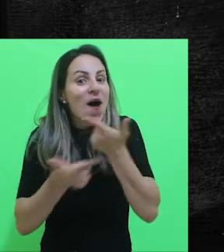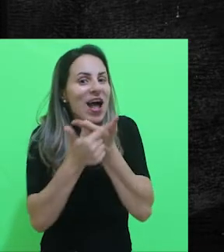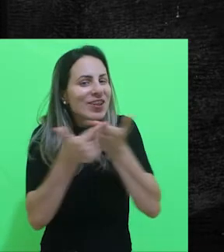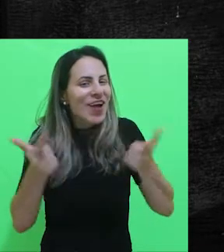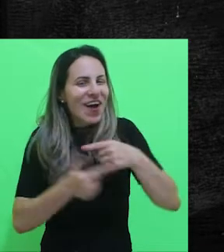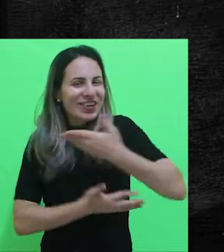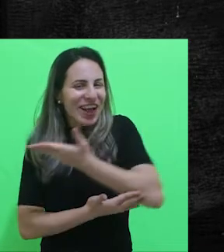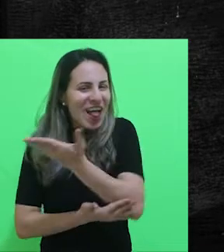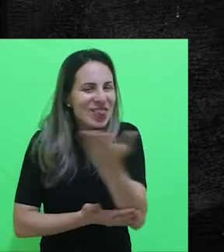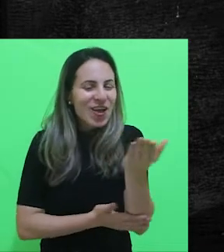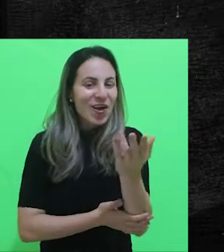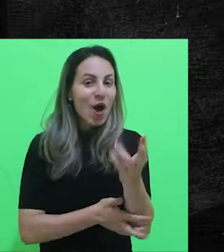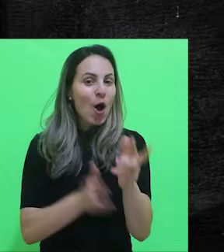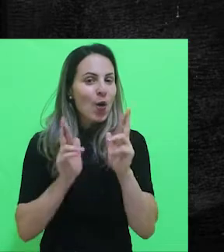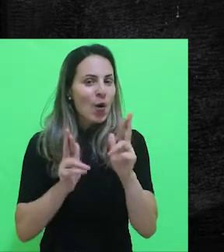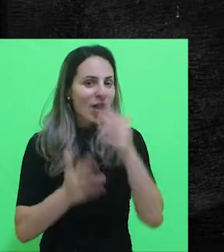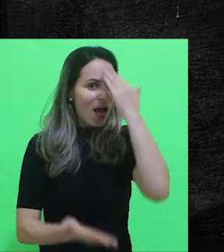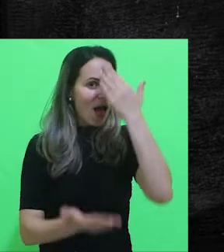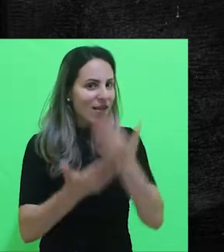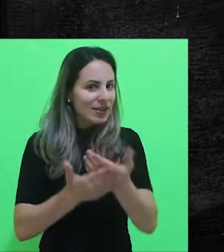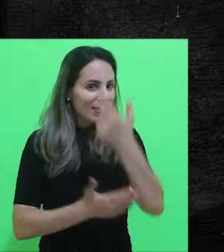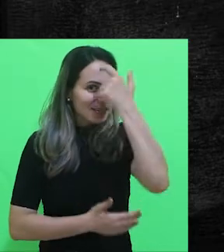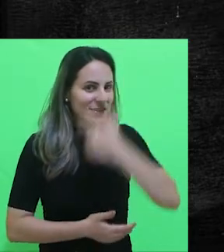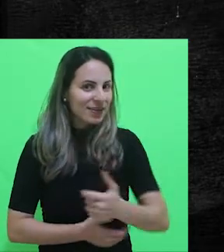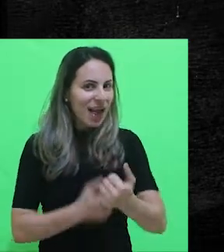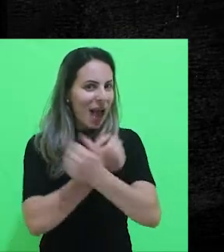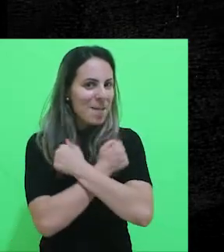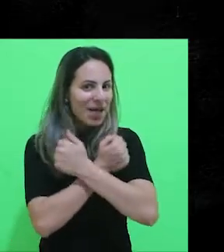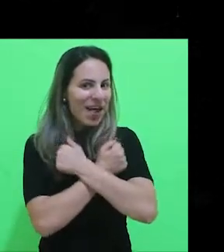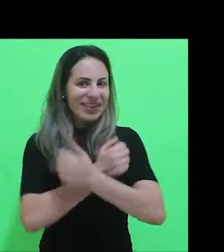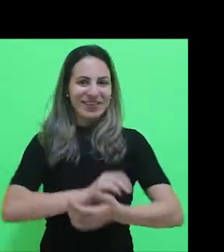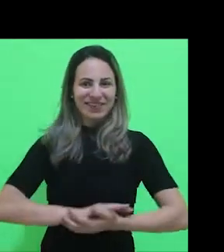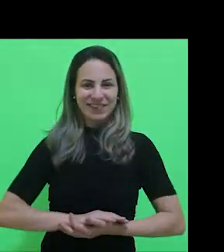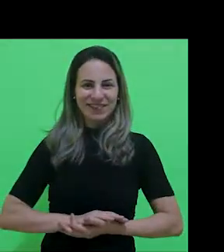todos vocês, confiem em si mesmo, um grande abraço.